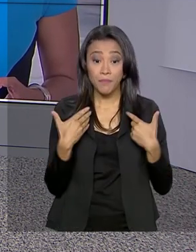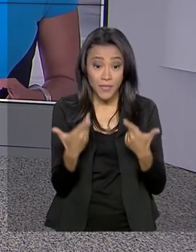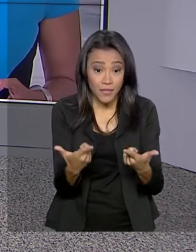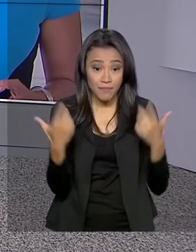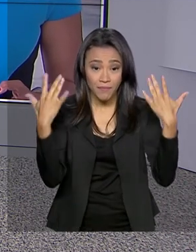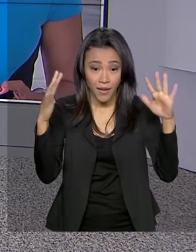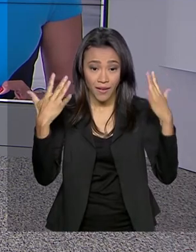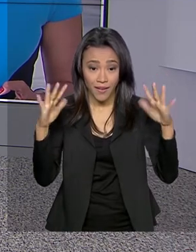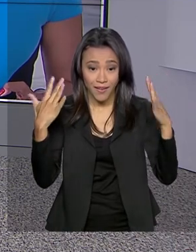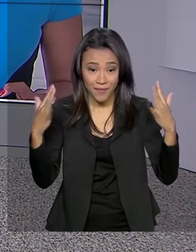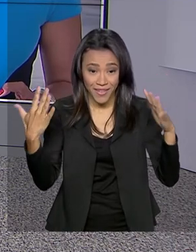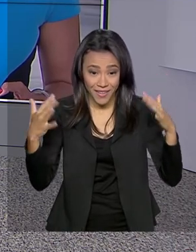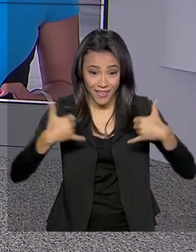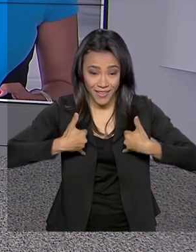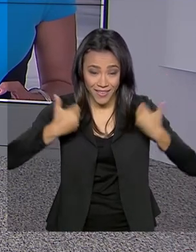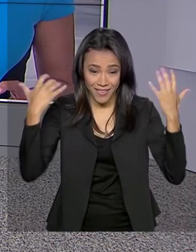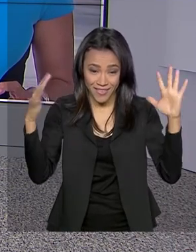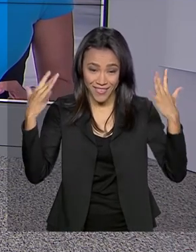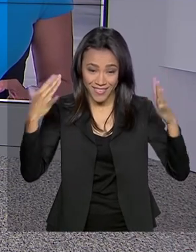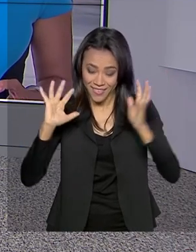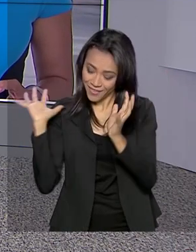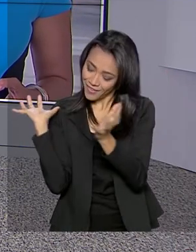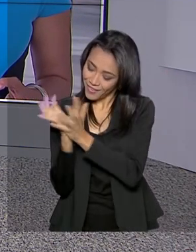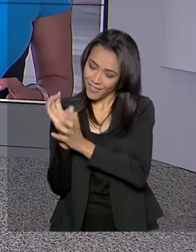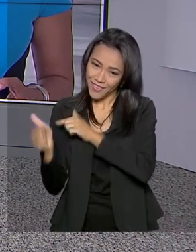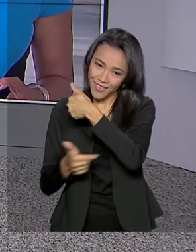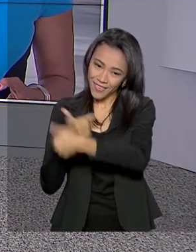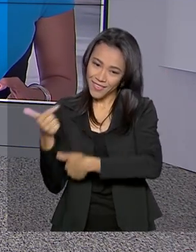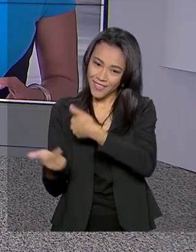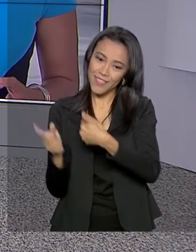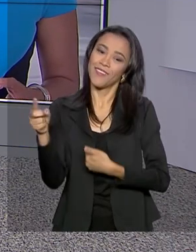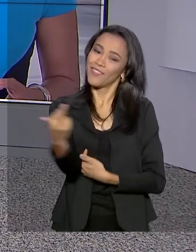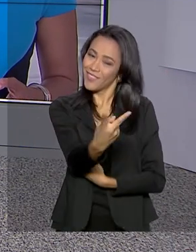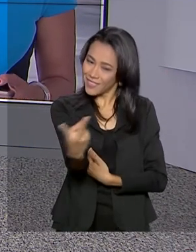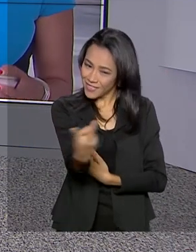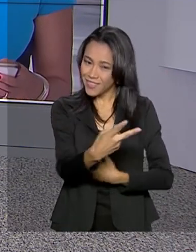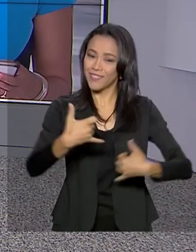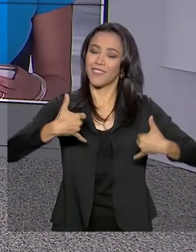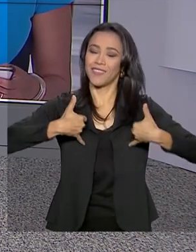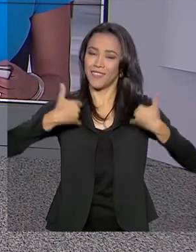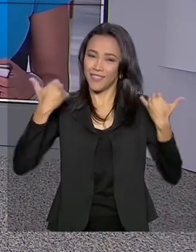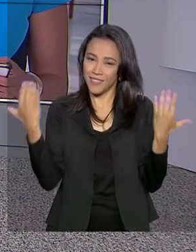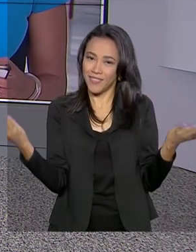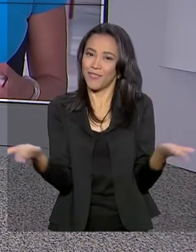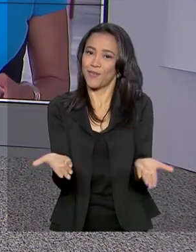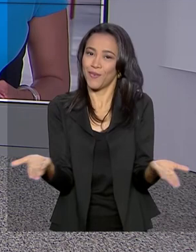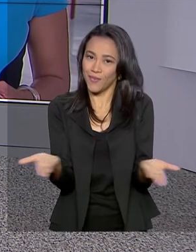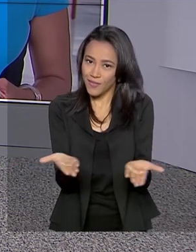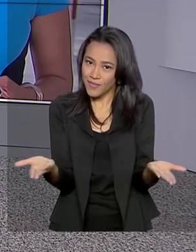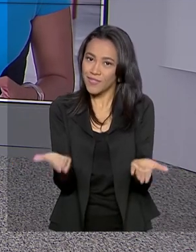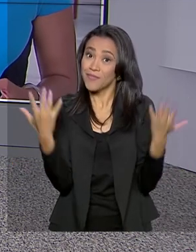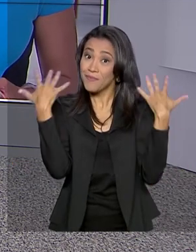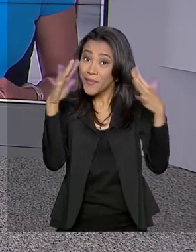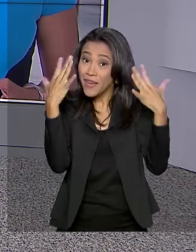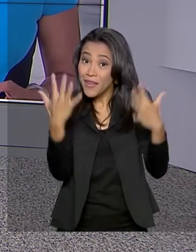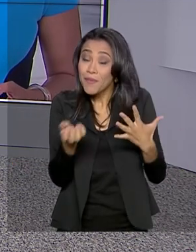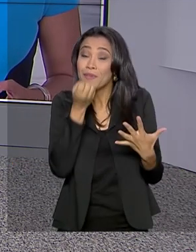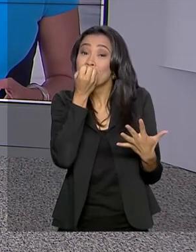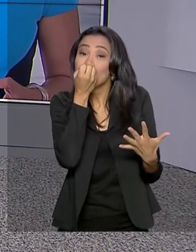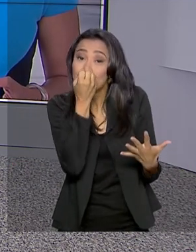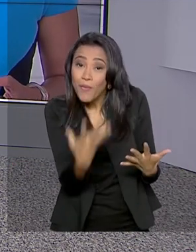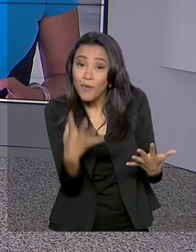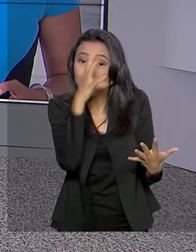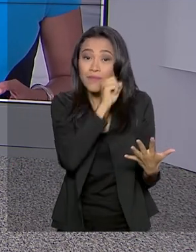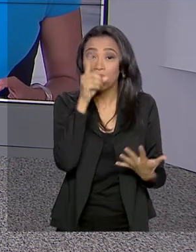parabéns para os dois em nome da nossa equipe. Os dois estão de aniversário hoje. Parabéns, Ricardo. Bom final de semana para